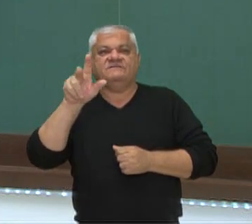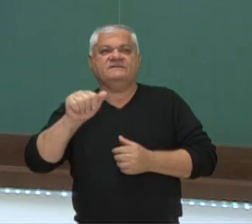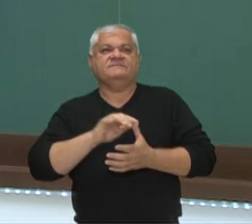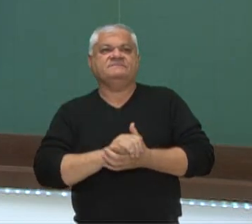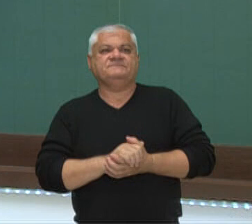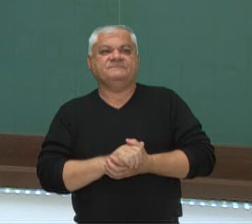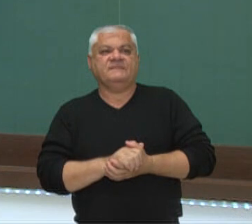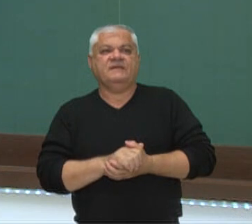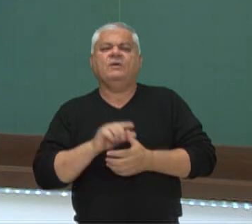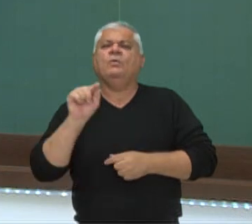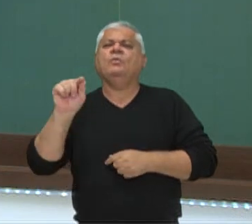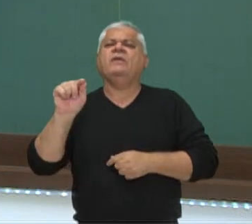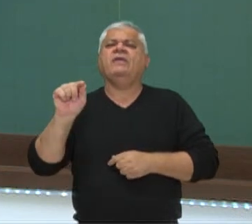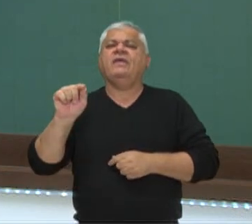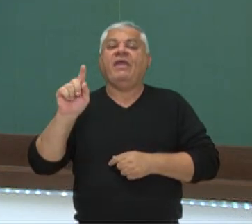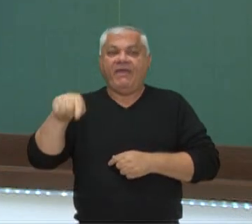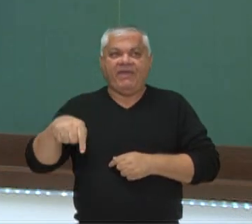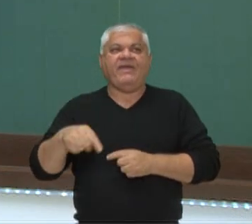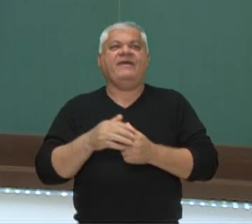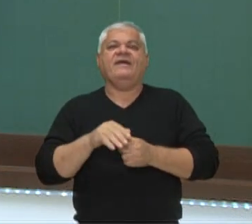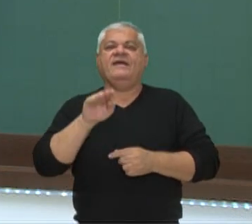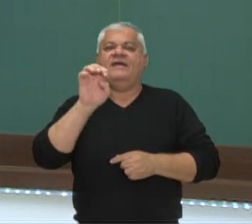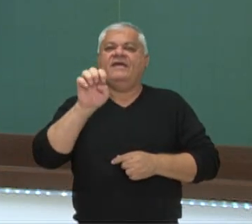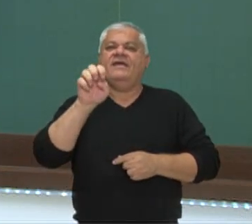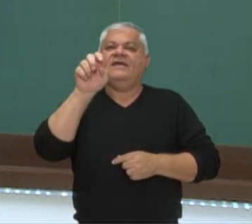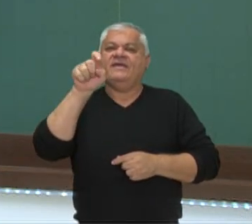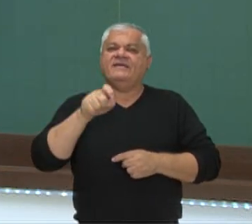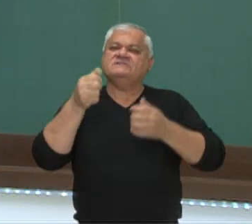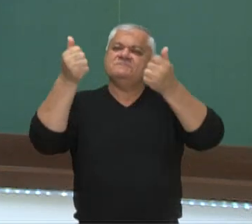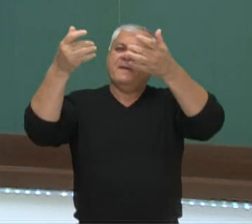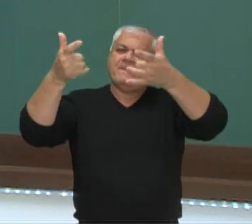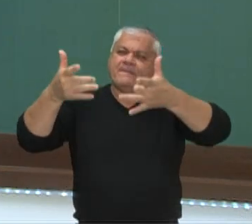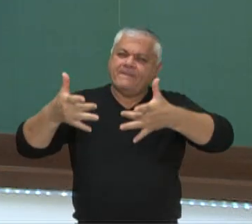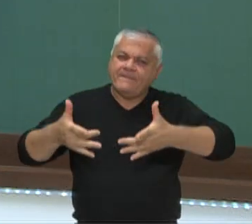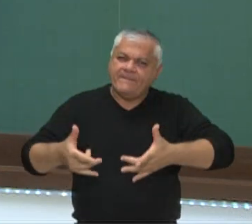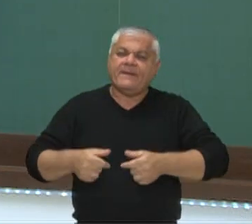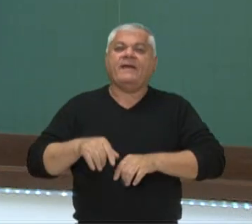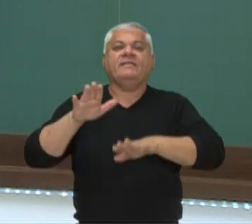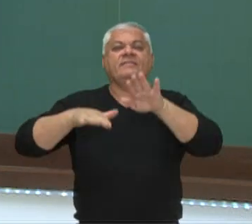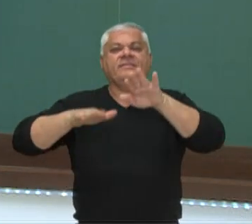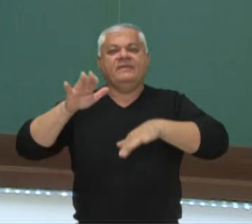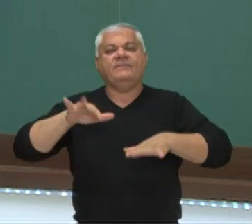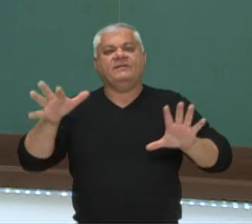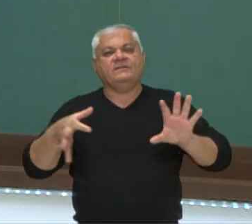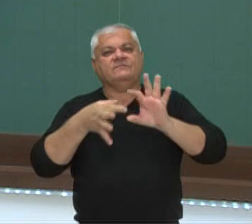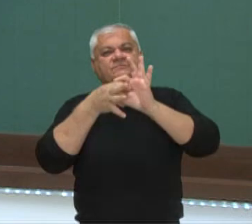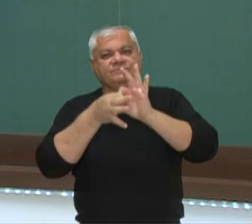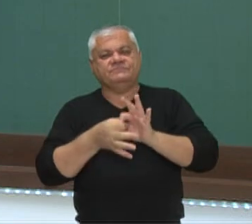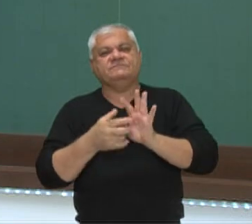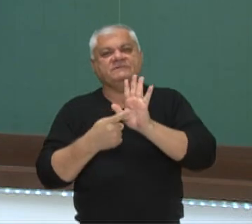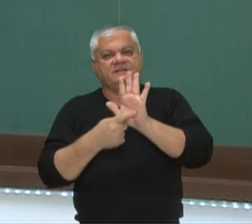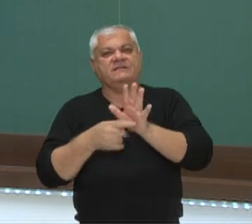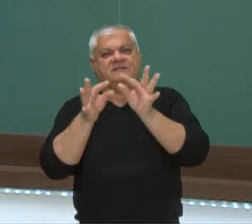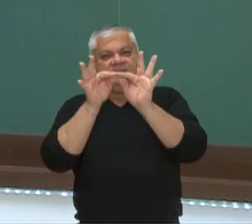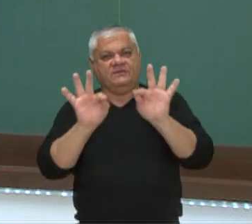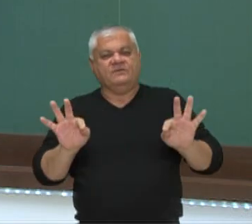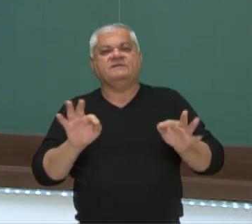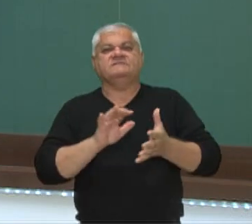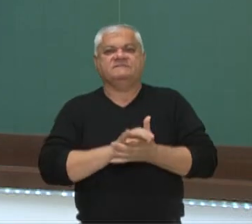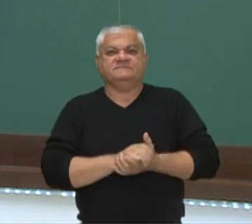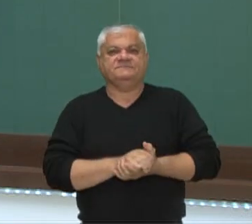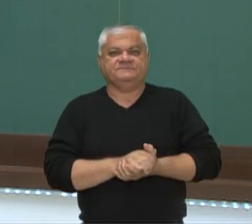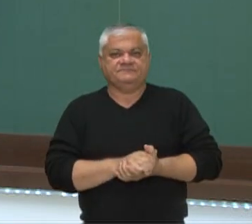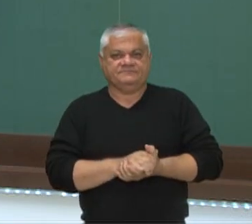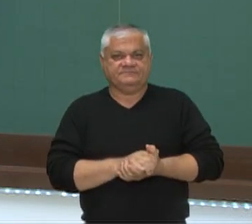Se temos o que, ela é coordenada sintética explicativa. Depende da conjunção que está presente fazendo a ligação